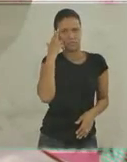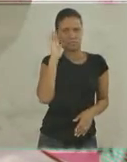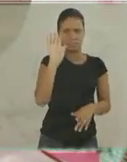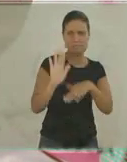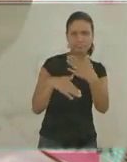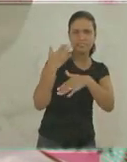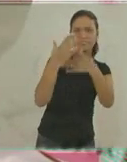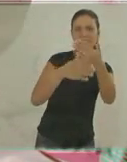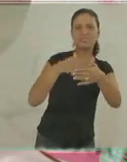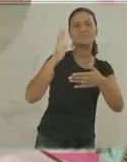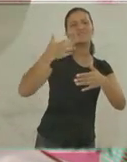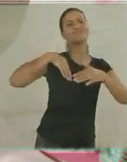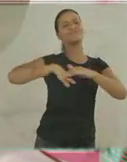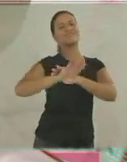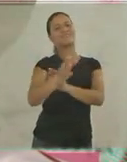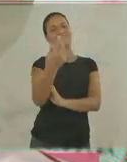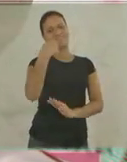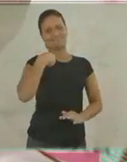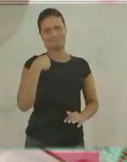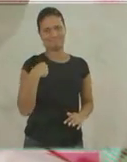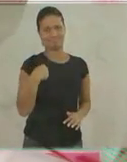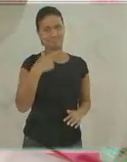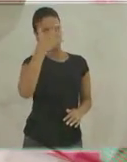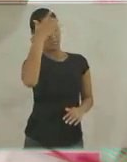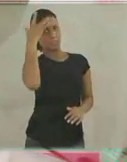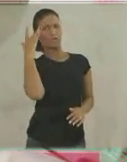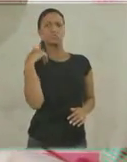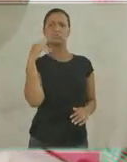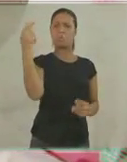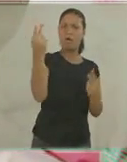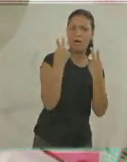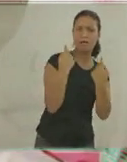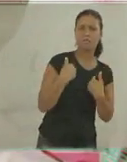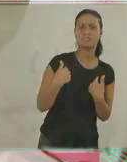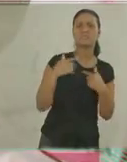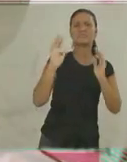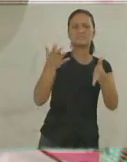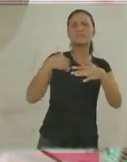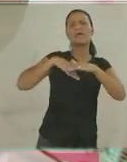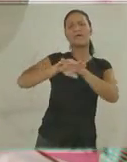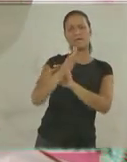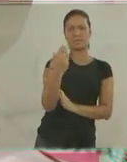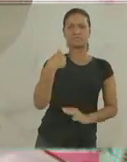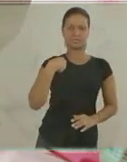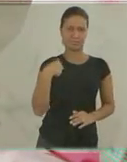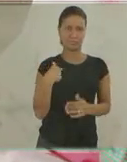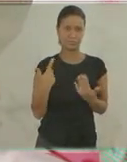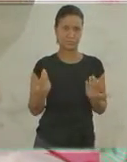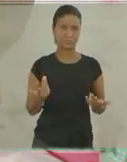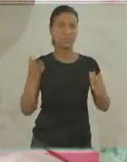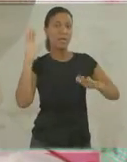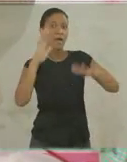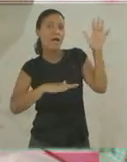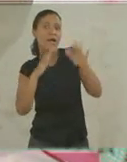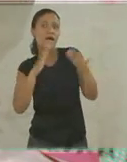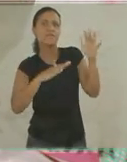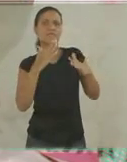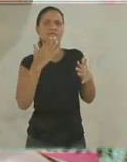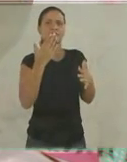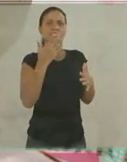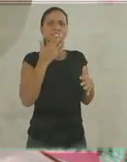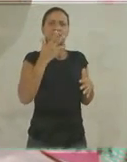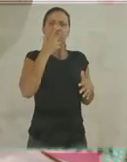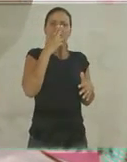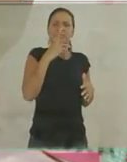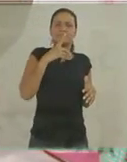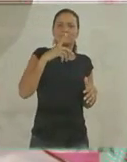mesmo natural. Mas com o tempo, elas foram se acostumando comigo, né? As pessoas que eu atendi foram se acostumando comigo. E às vezes tem